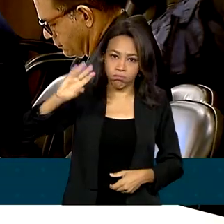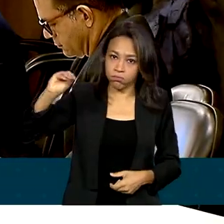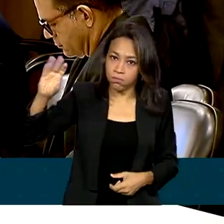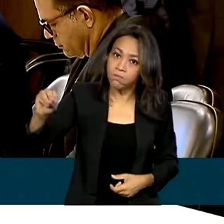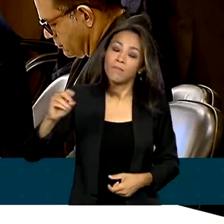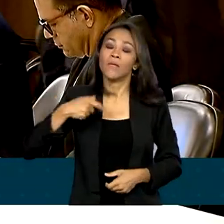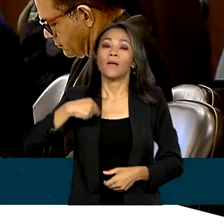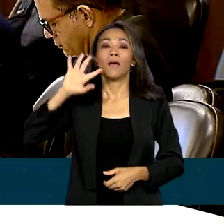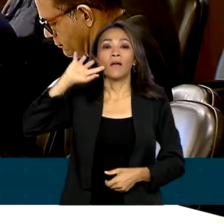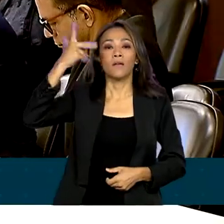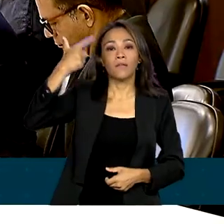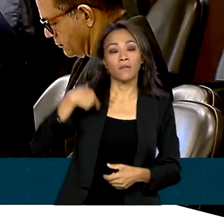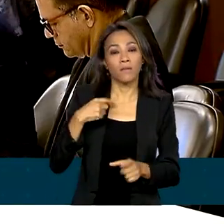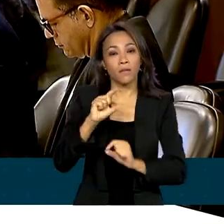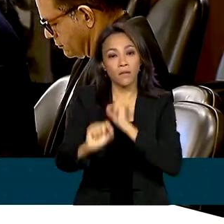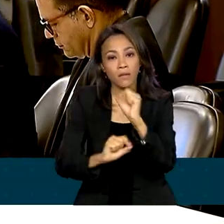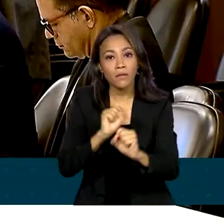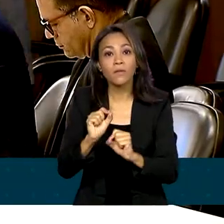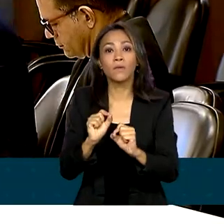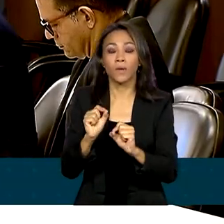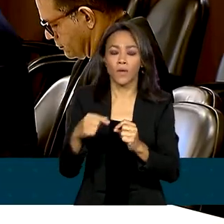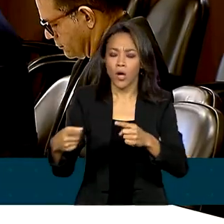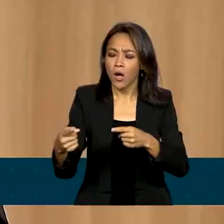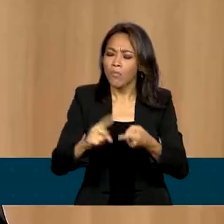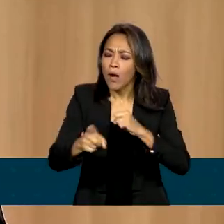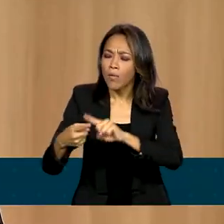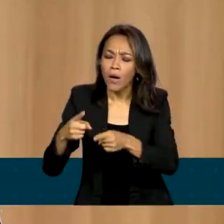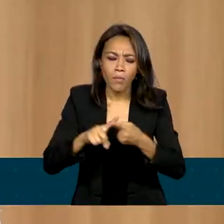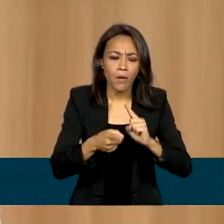viáveis para o devedor e para o fornecedor.